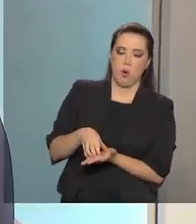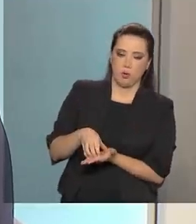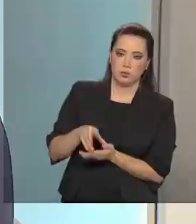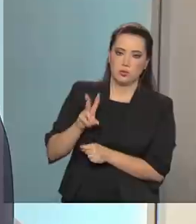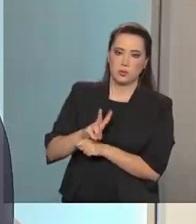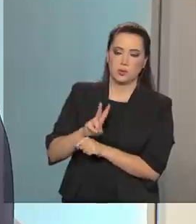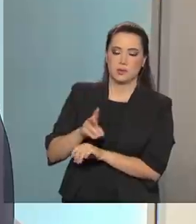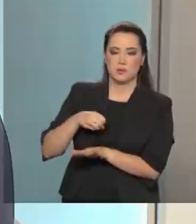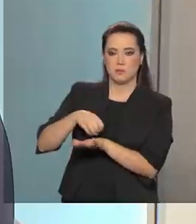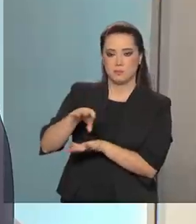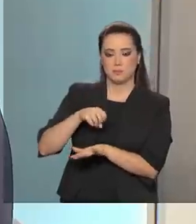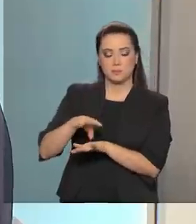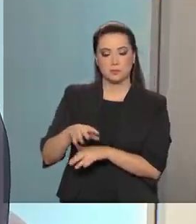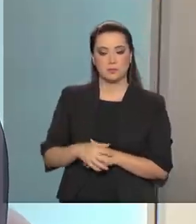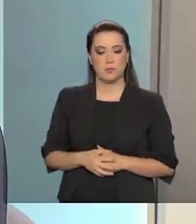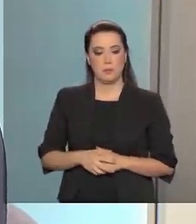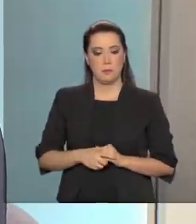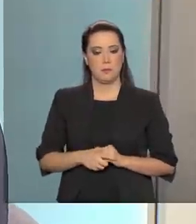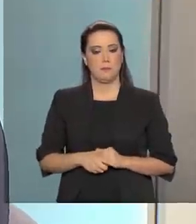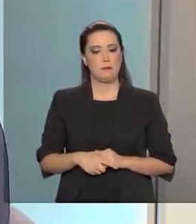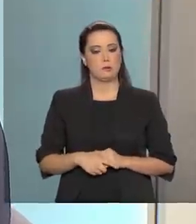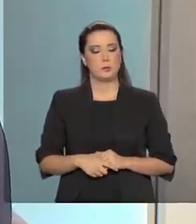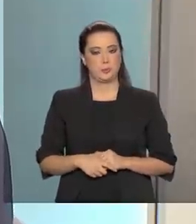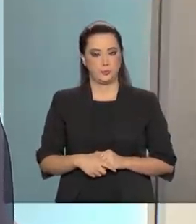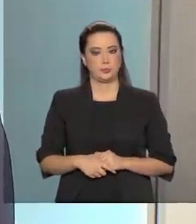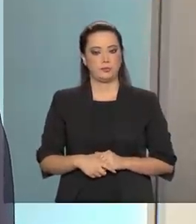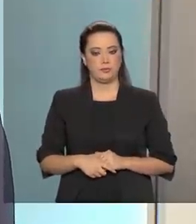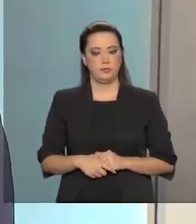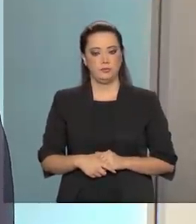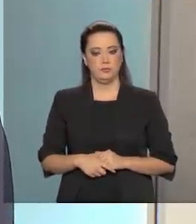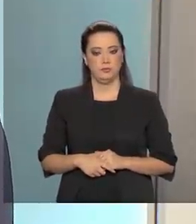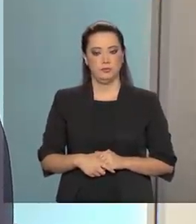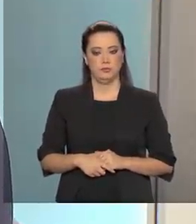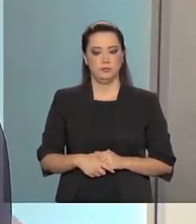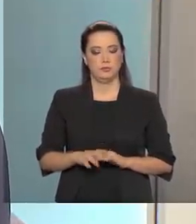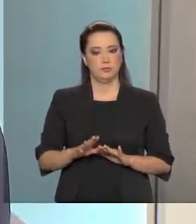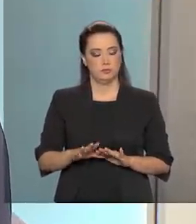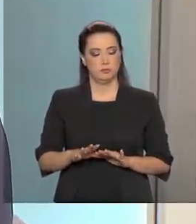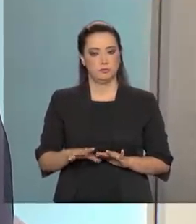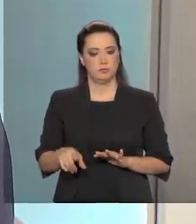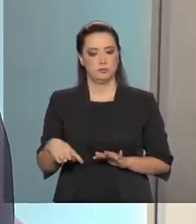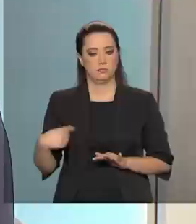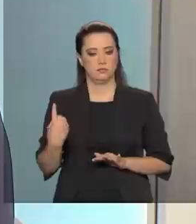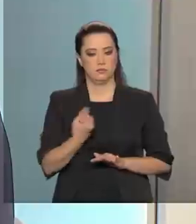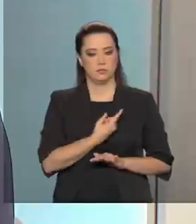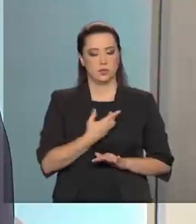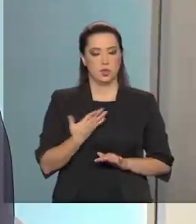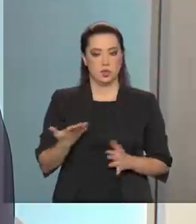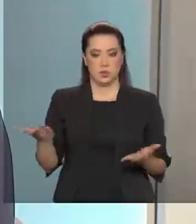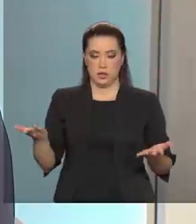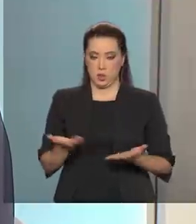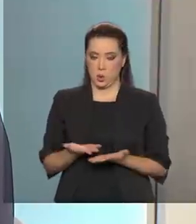Dados. Nós chegamos com bastante